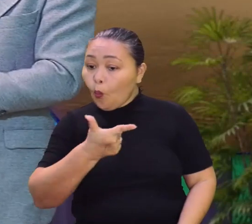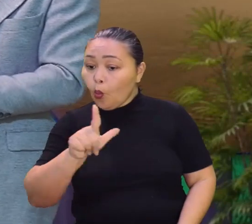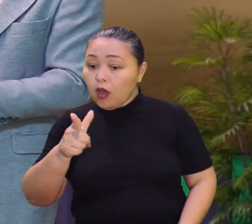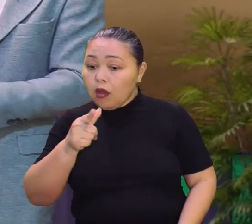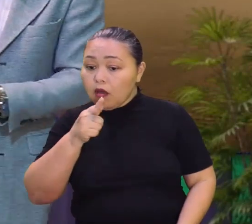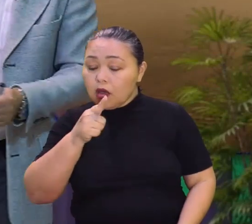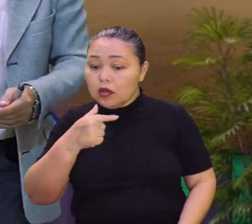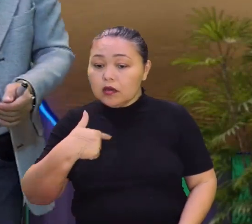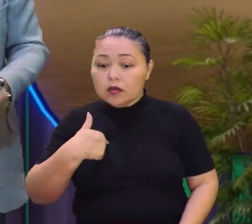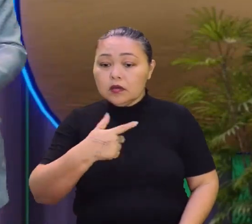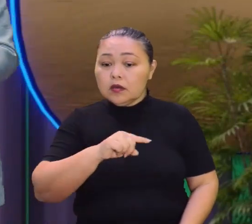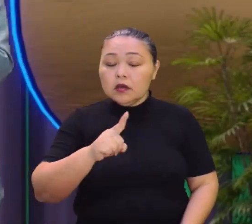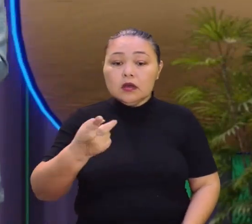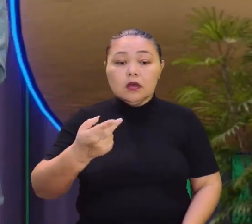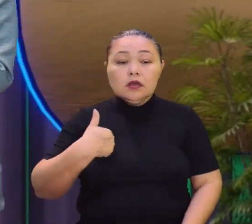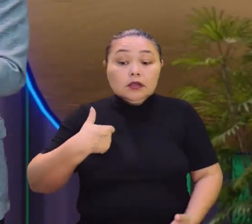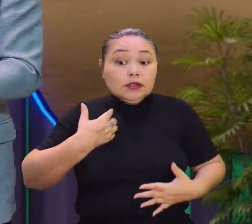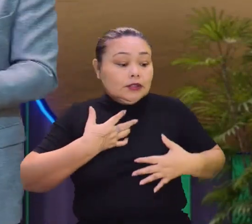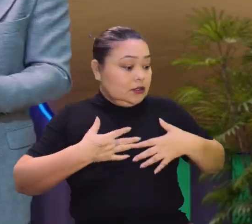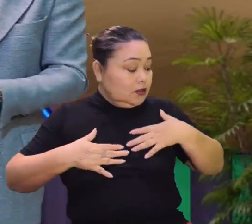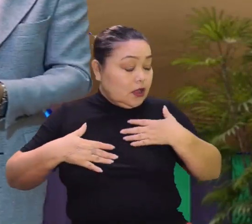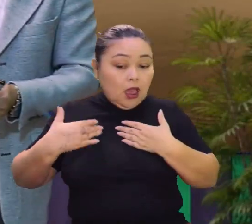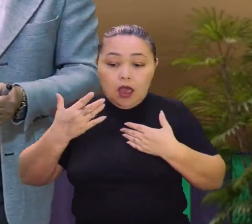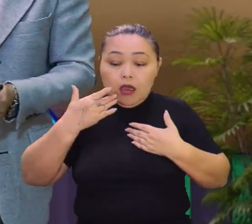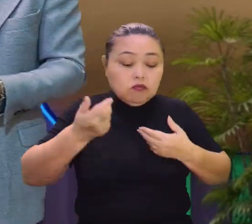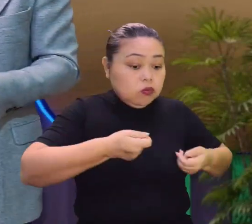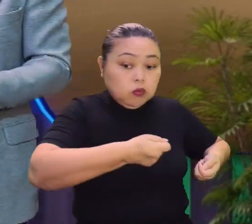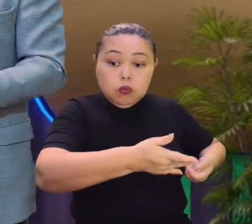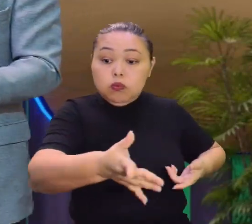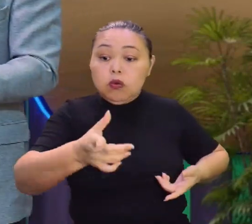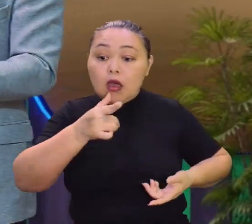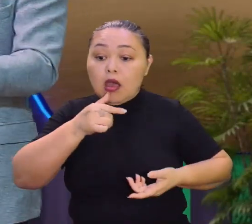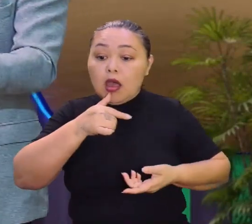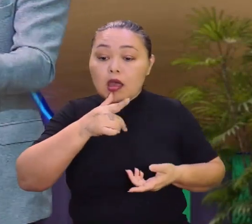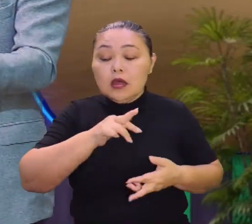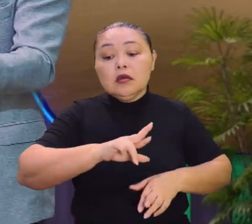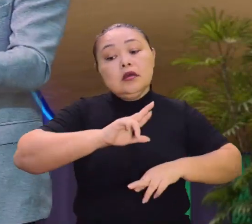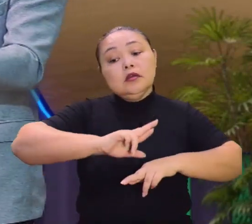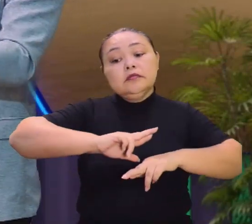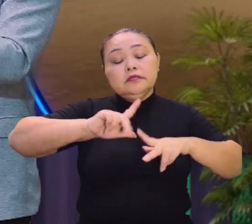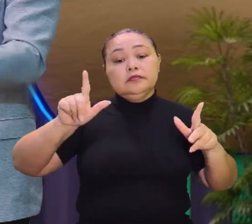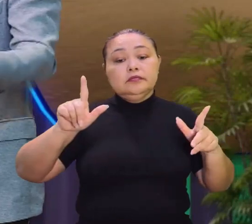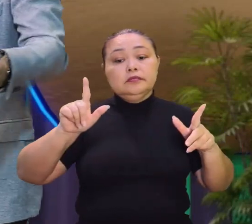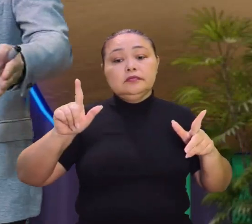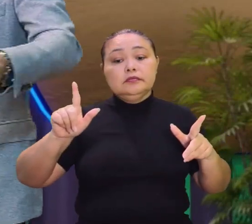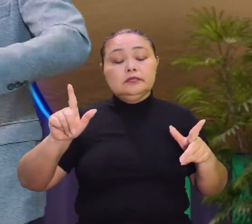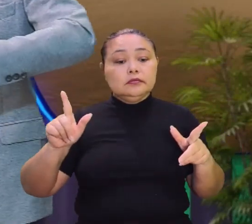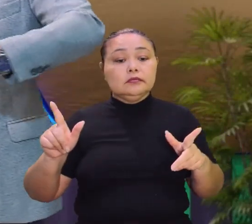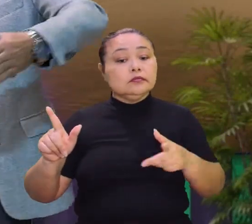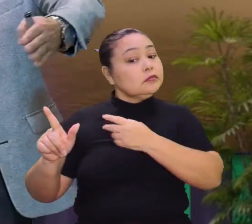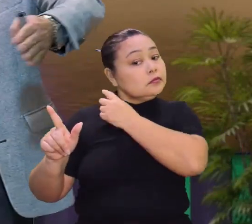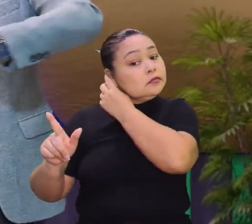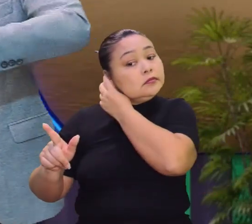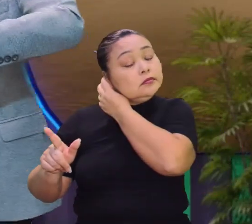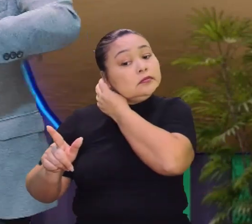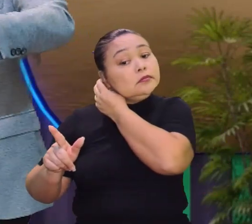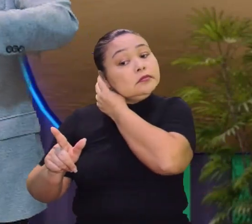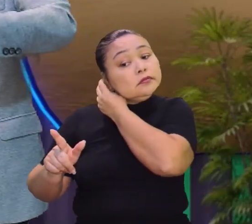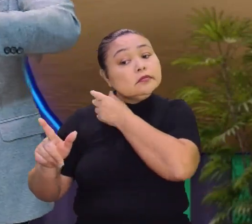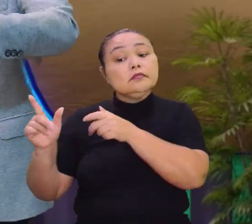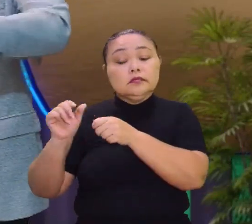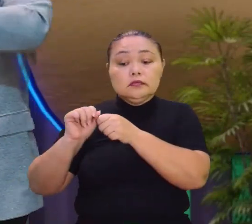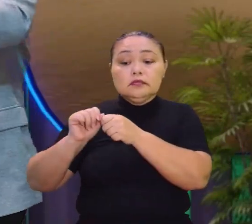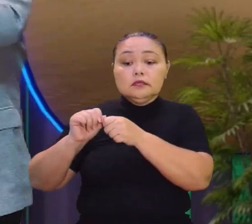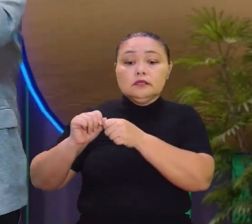com agonia quando vê aquelas pessoas lavando, né? Tá, claro. Com certeza, né? É diferente se for aquelas máquinas de